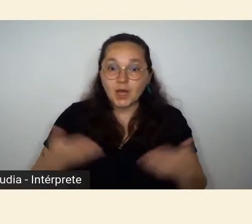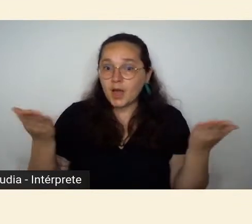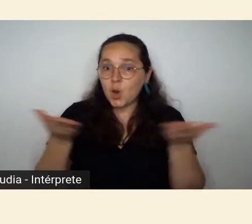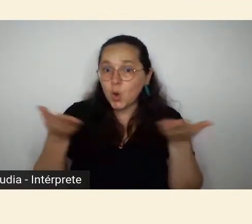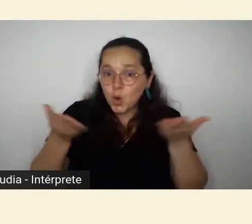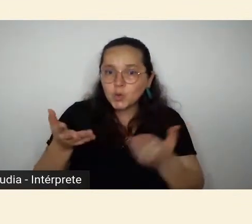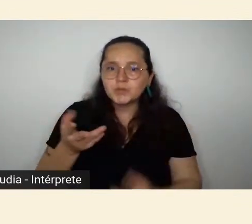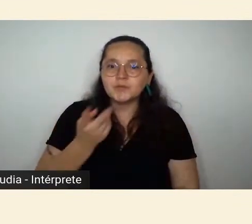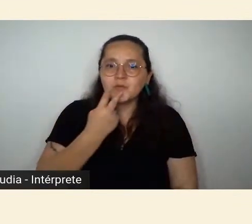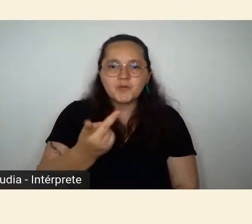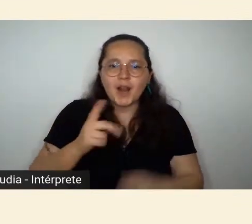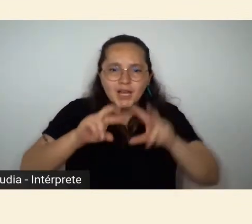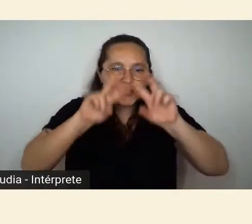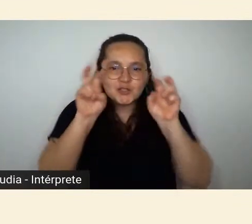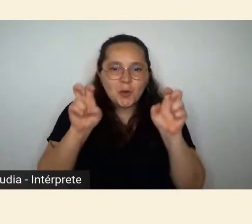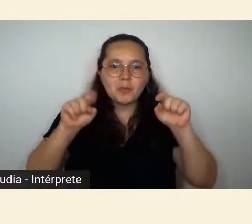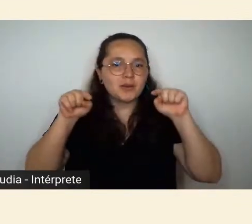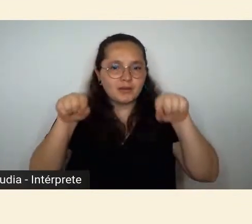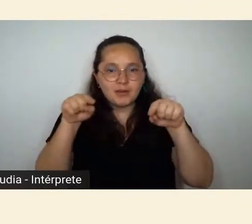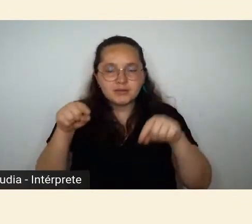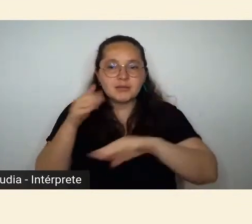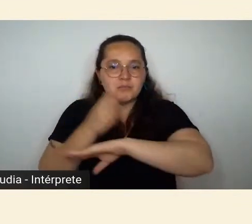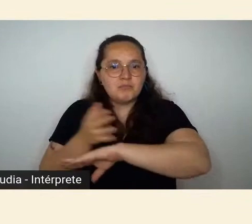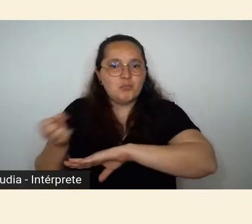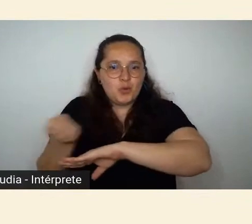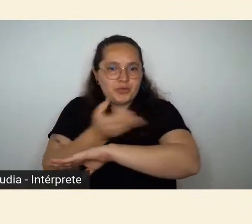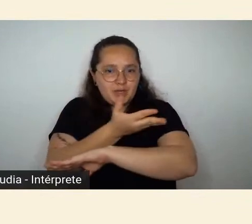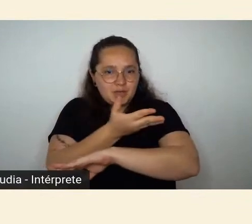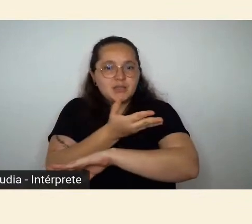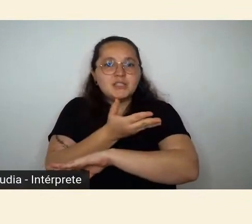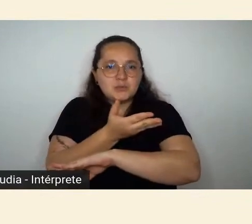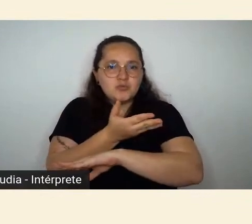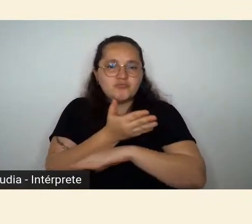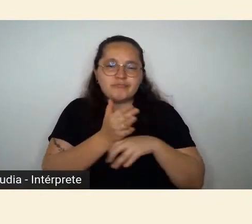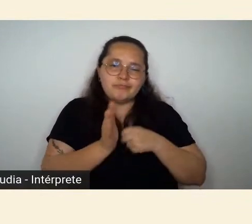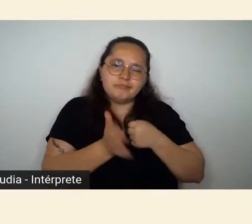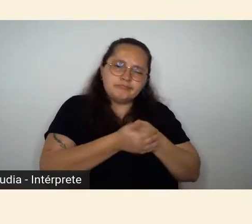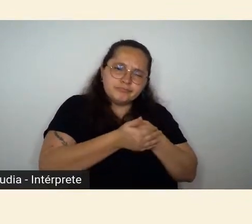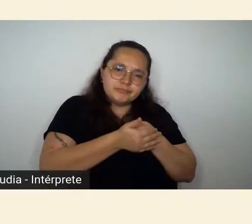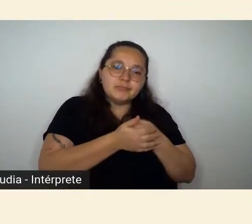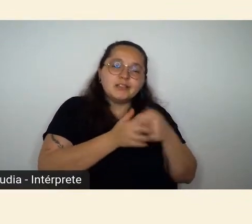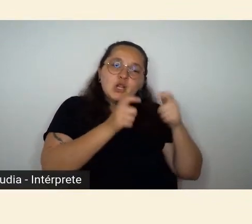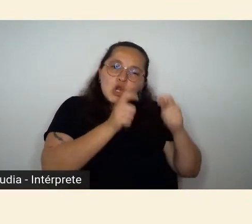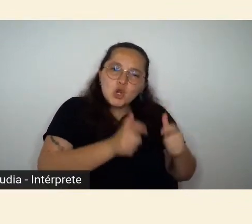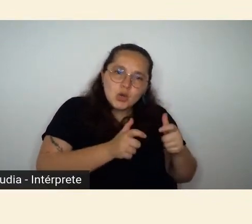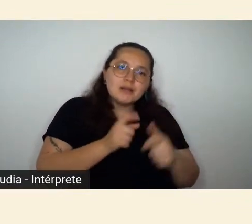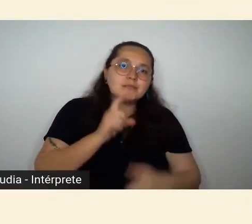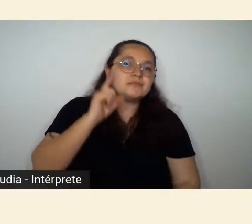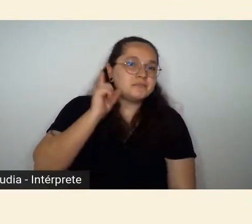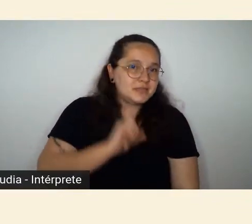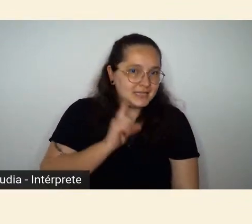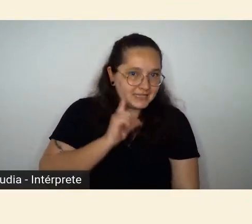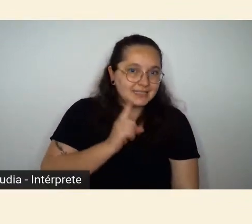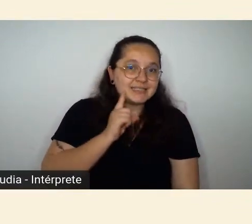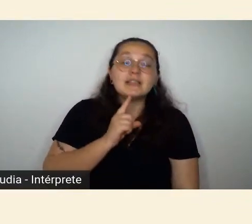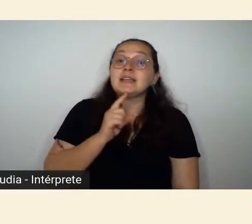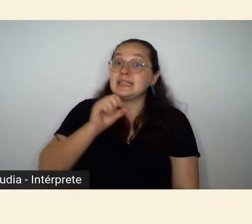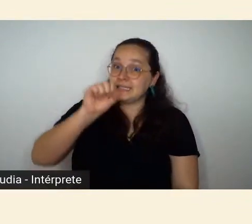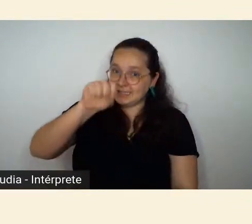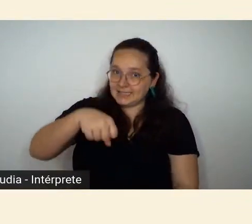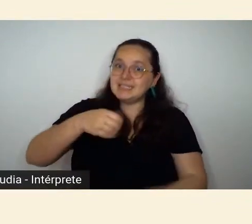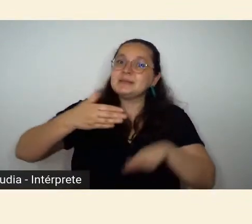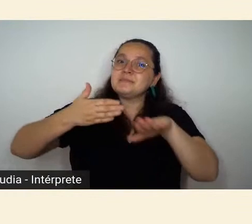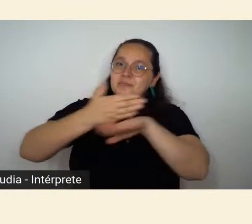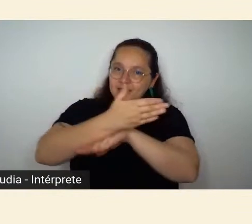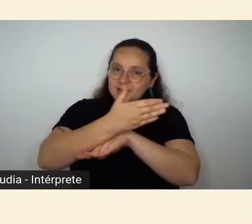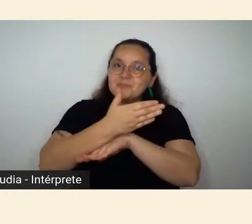desse modernismo em surdina, né, dessa Minas Gerais que participou da Semana de Arte Moderna e